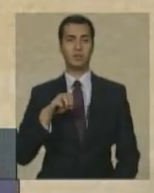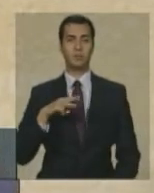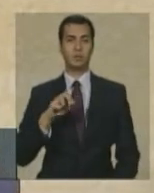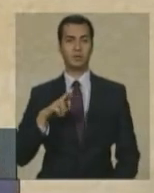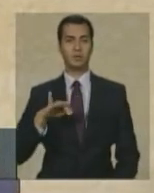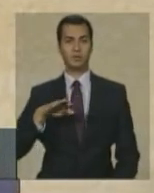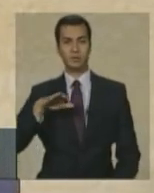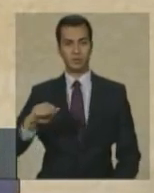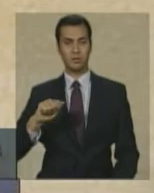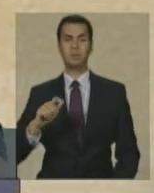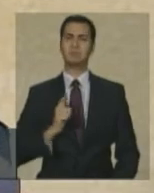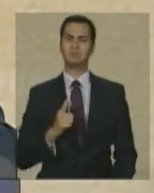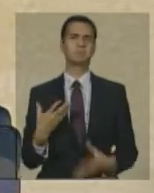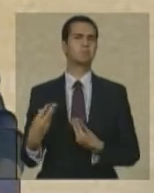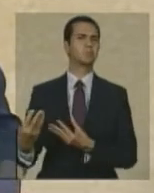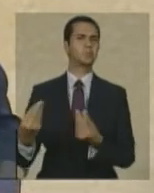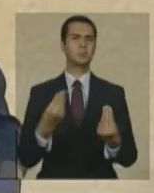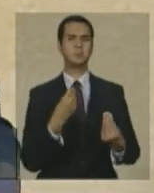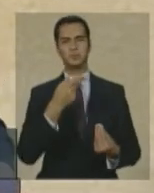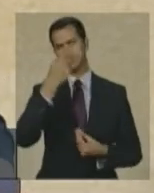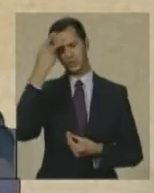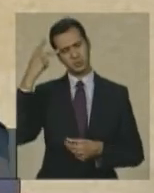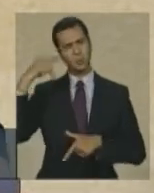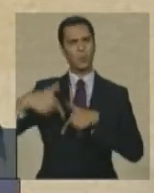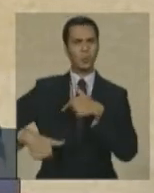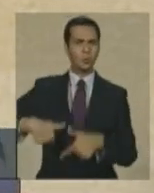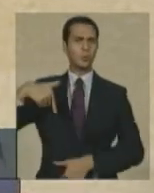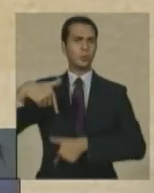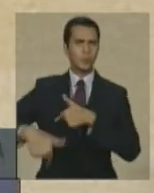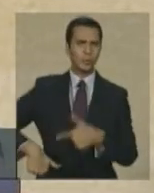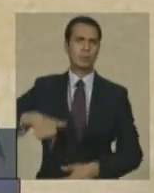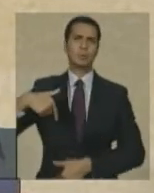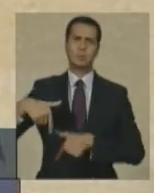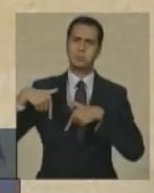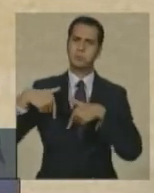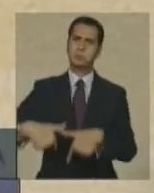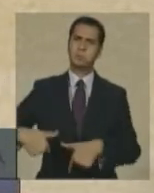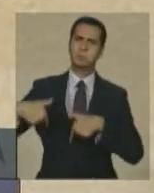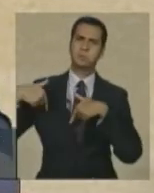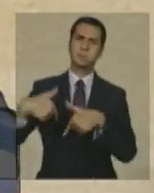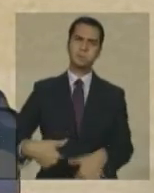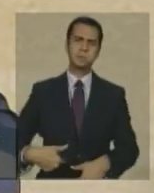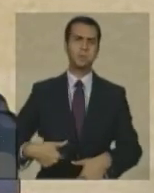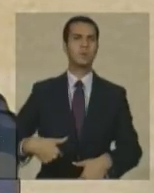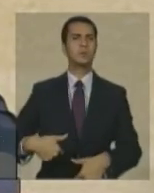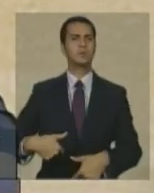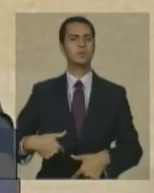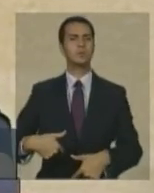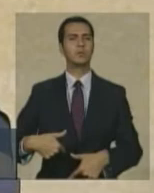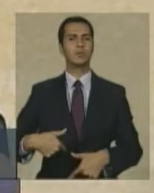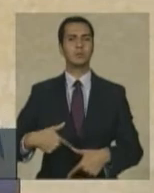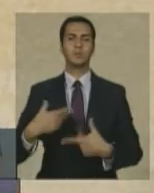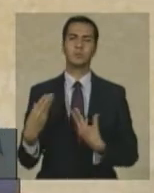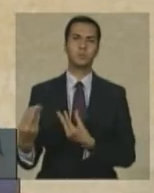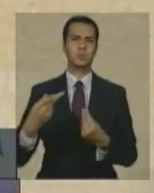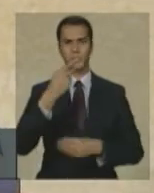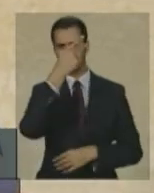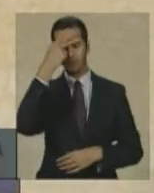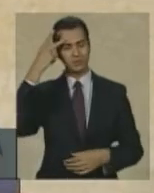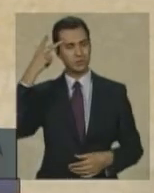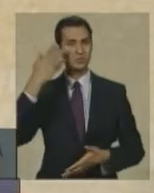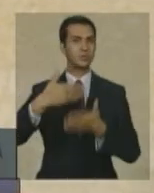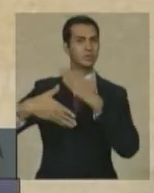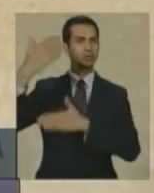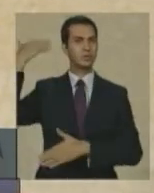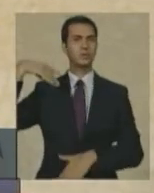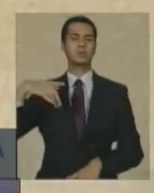por muitos que lutaram muitos que resistiram muitos que buscaram